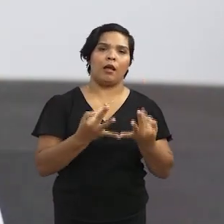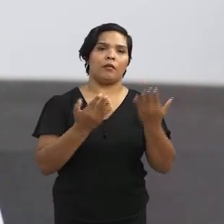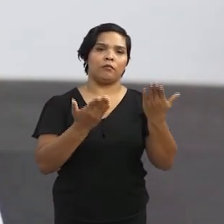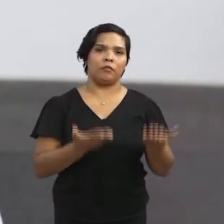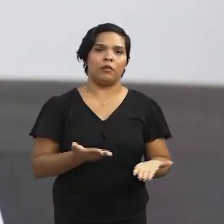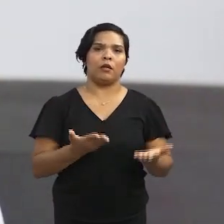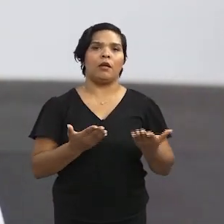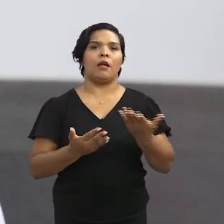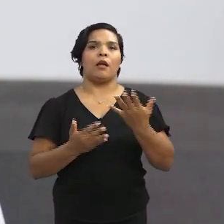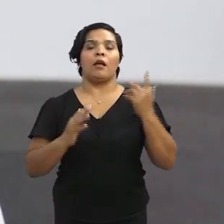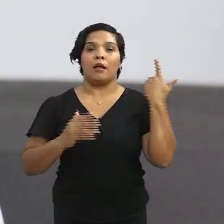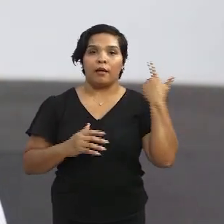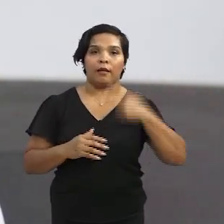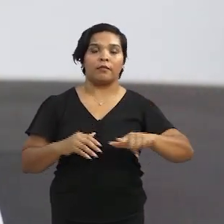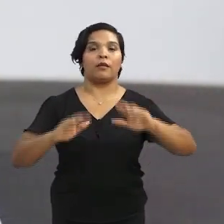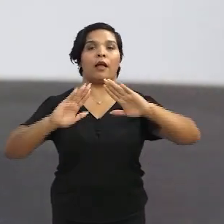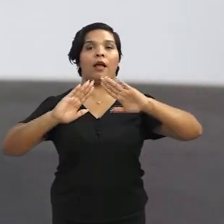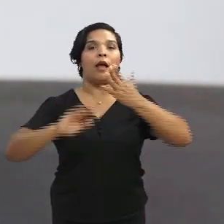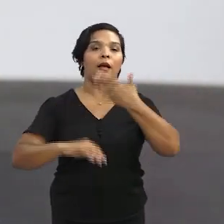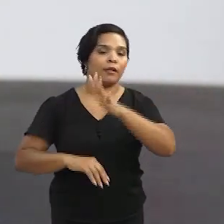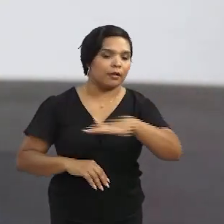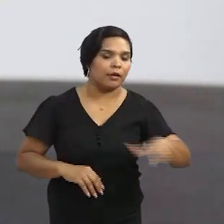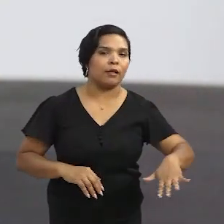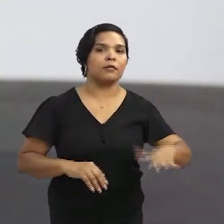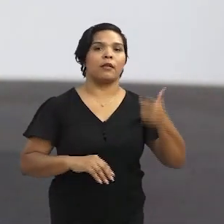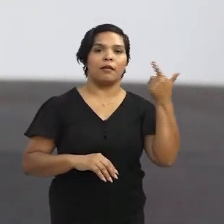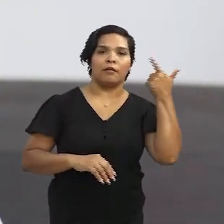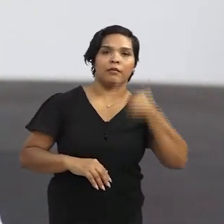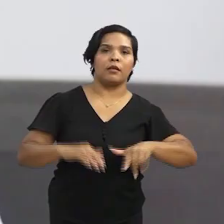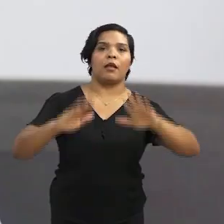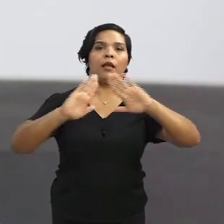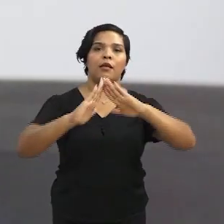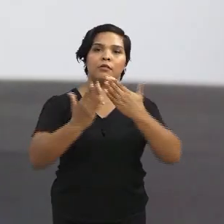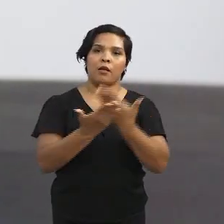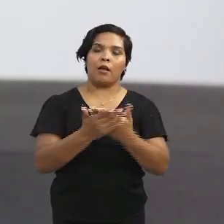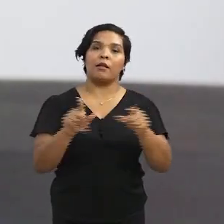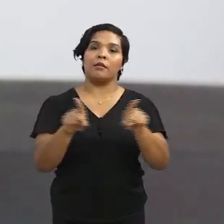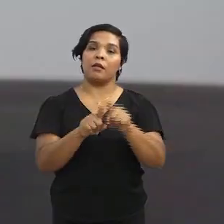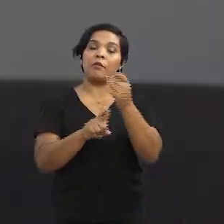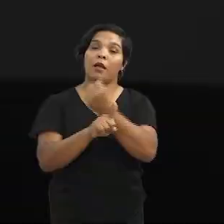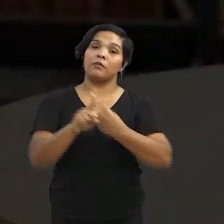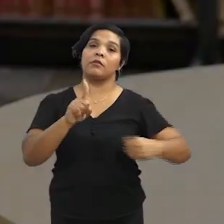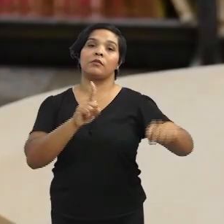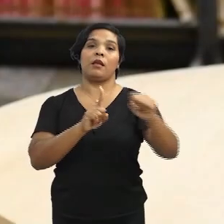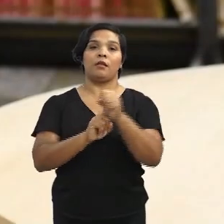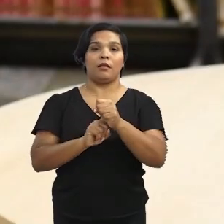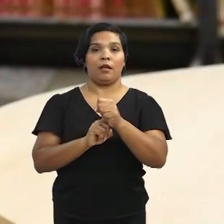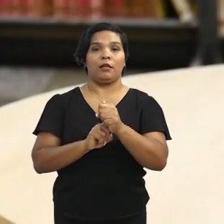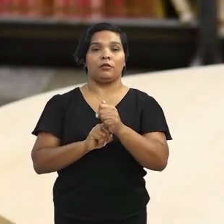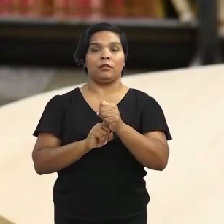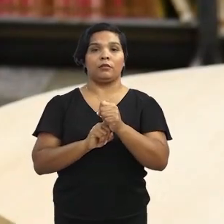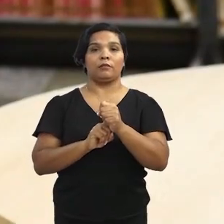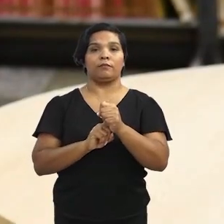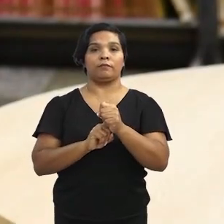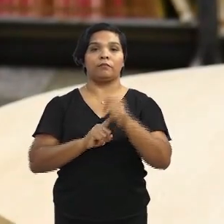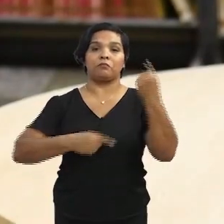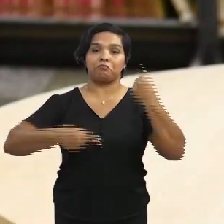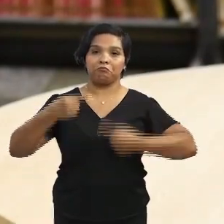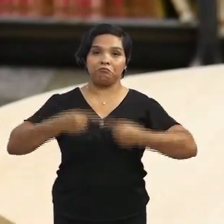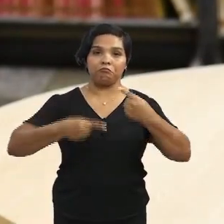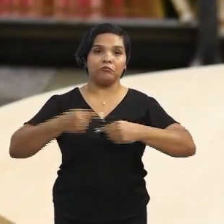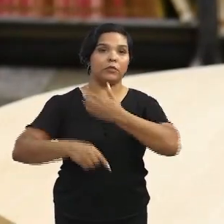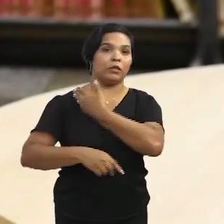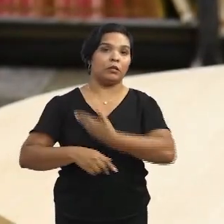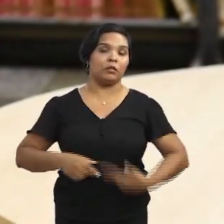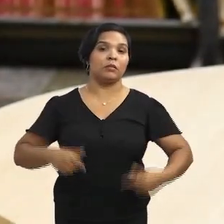ganha essa família, ganha a criança, ganha a escola e, principalmente, ganha a sociedade. Toda política pública é a questão de ser dinheiro público.